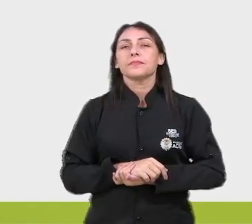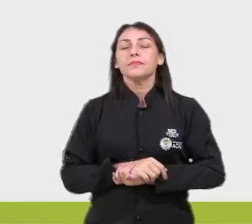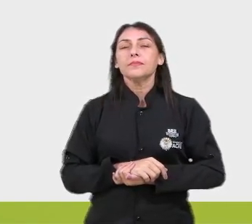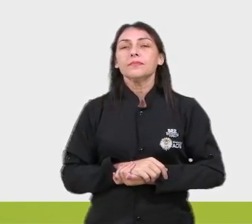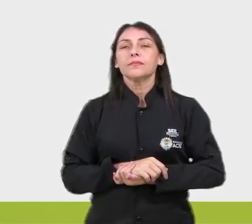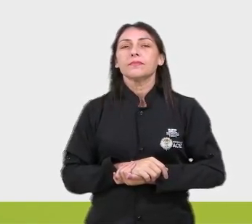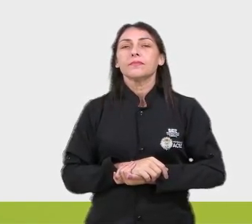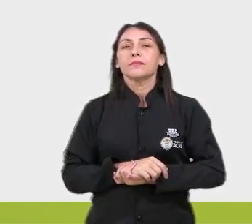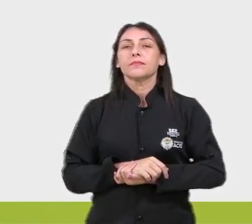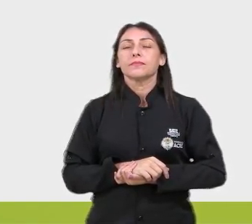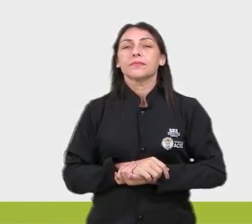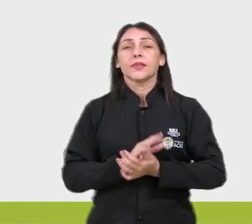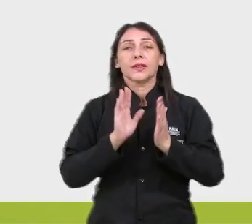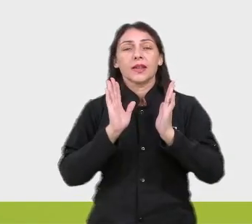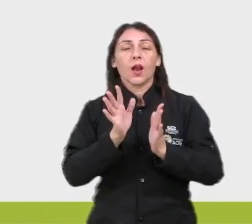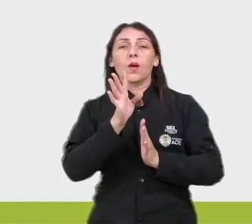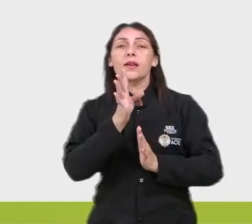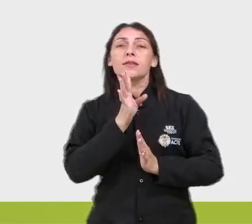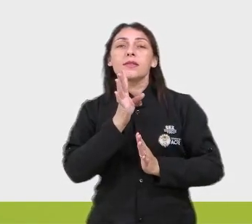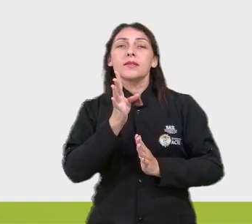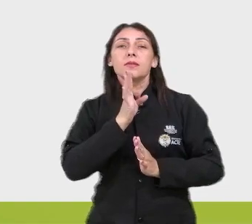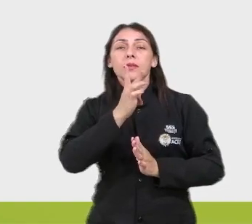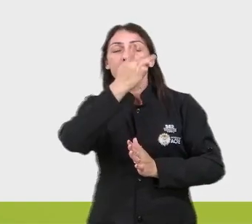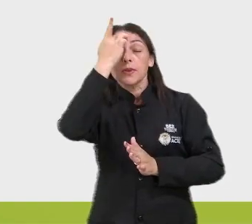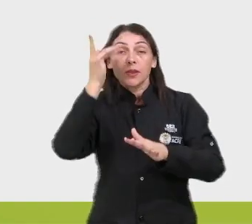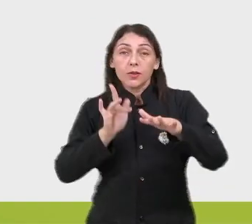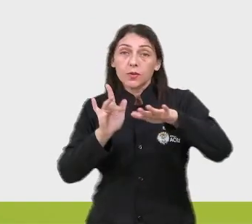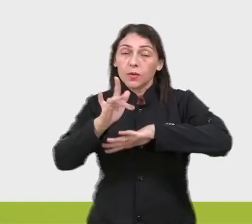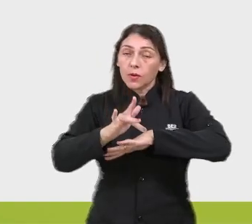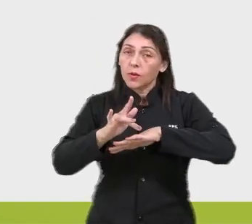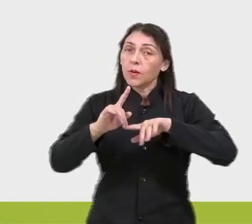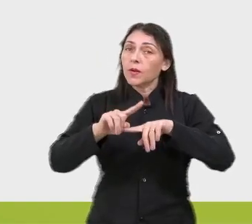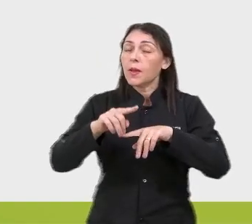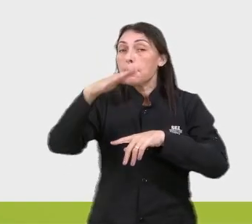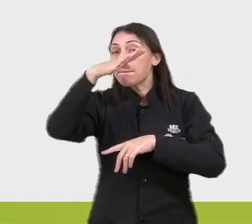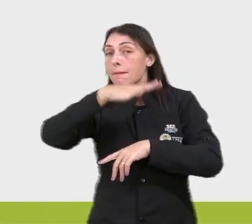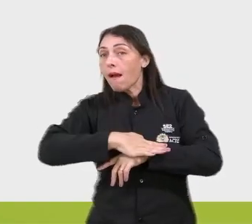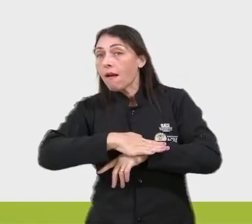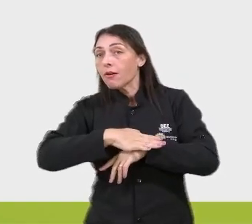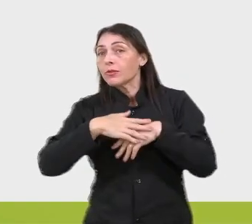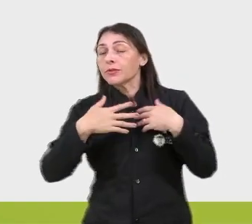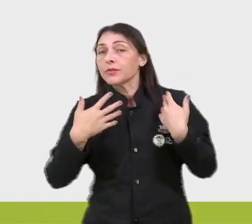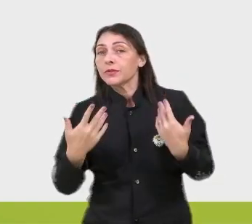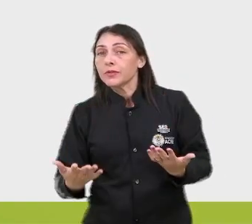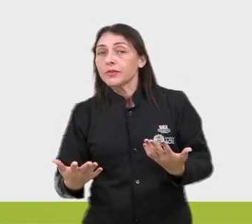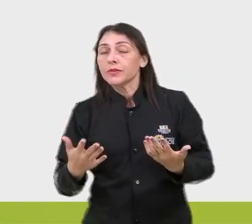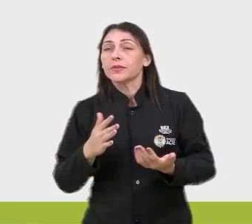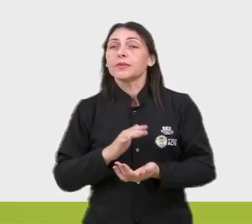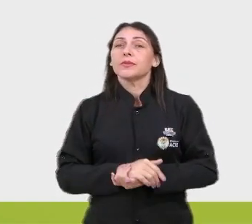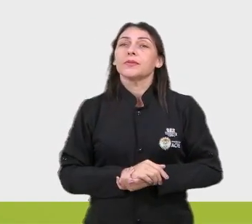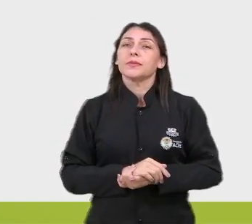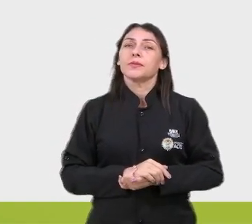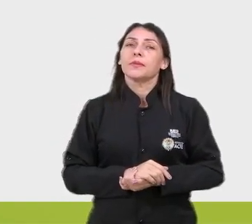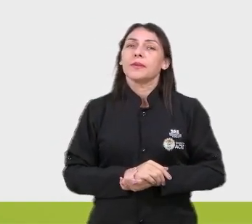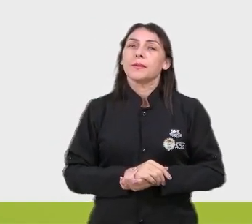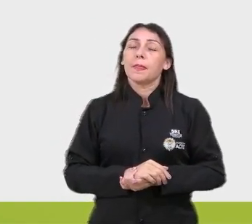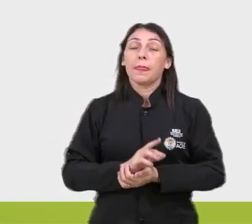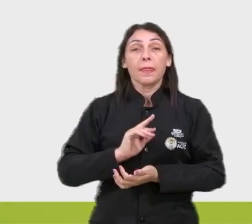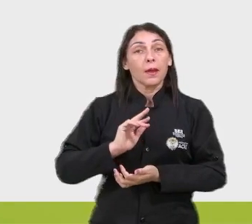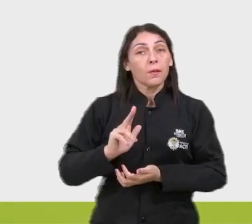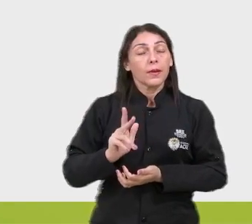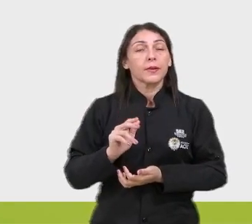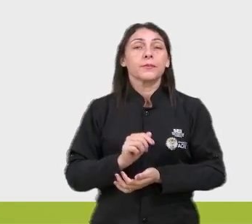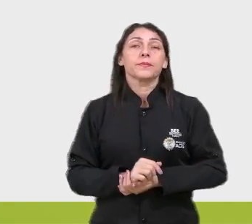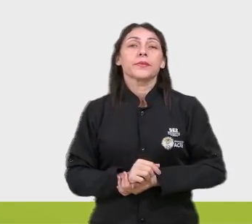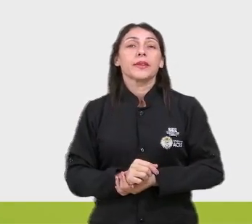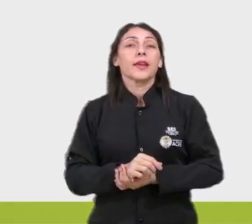redes, lá conhecemos pessoas maus, né? Aqui já, no caso, seria pessoas maus, mas não é a questão.